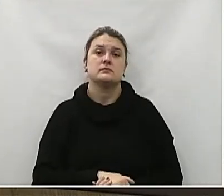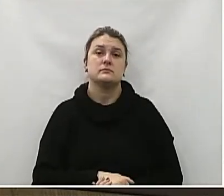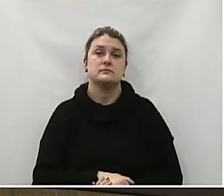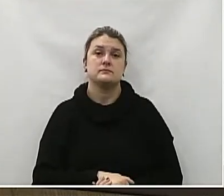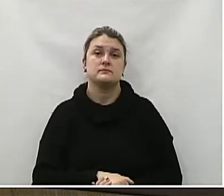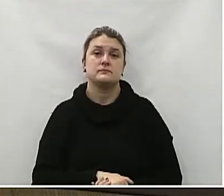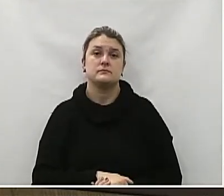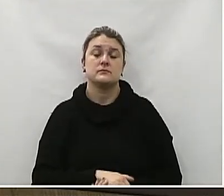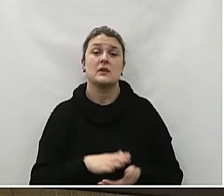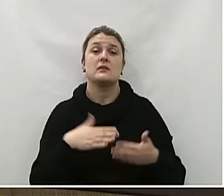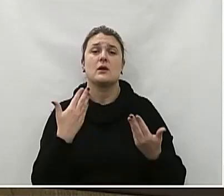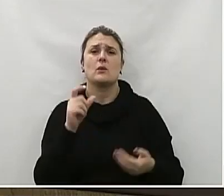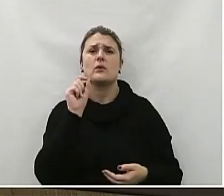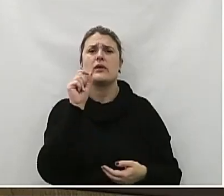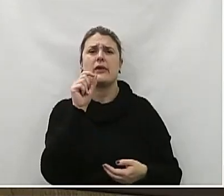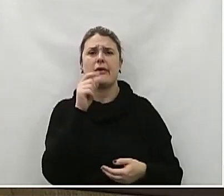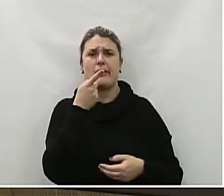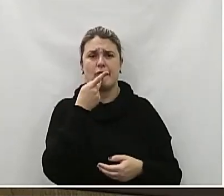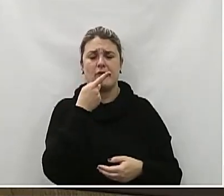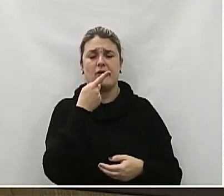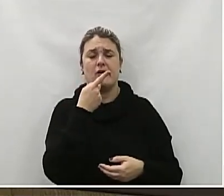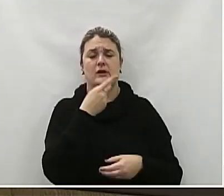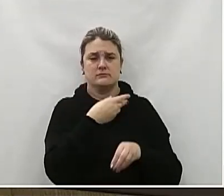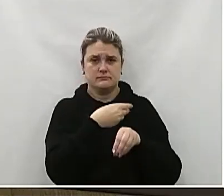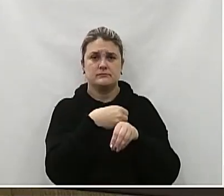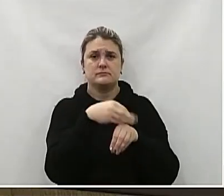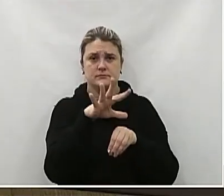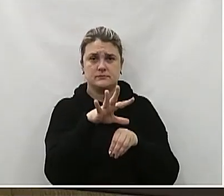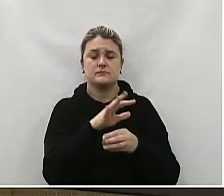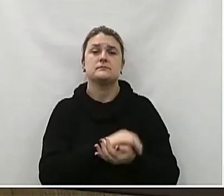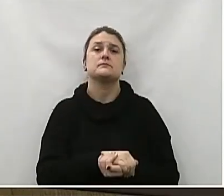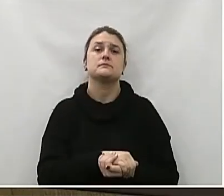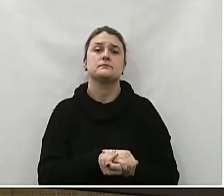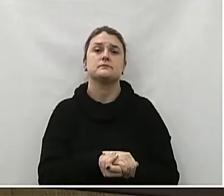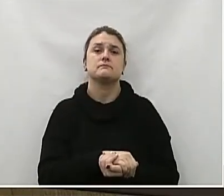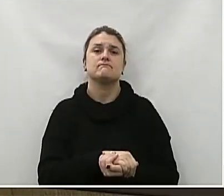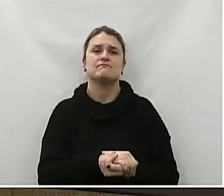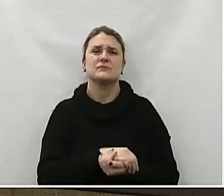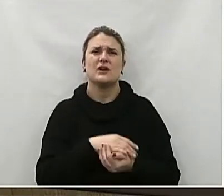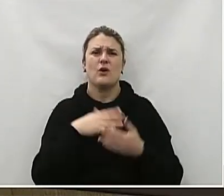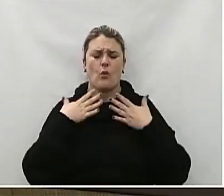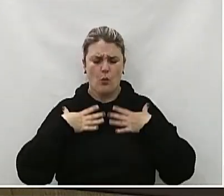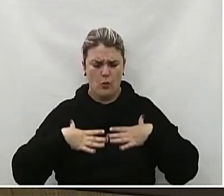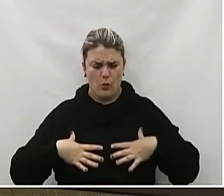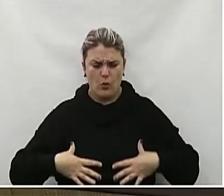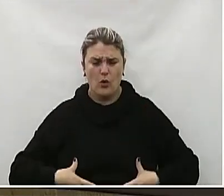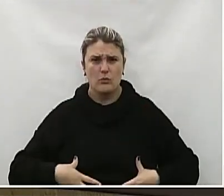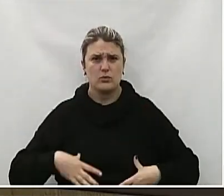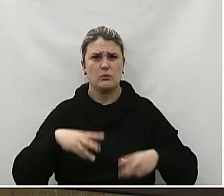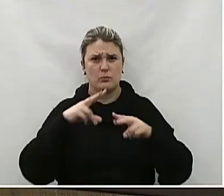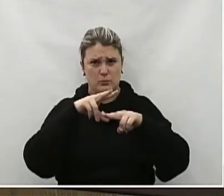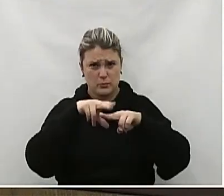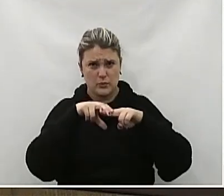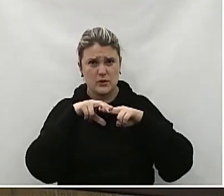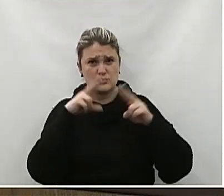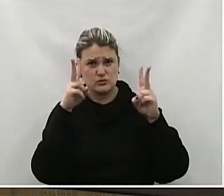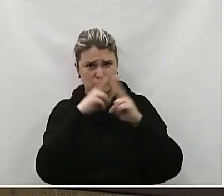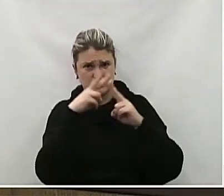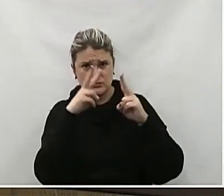Então o que eu tenho para dizer hoje é assim Que a dor física que foi provocada